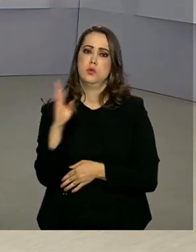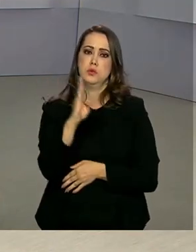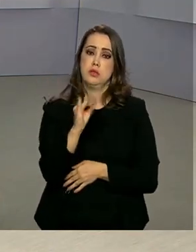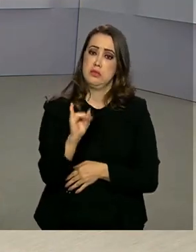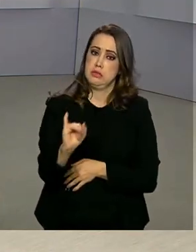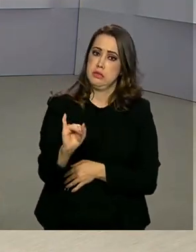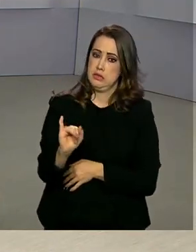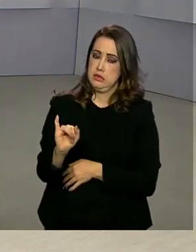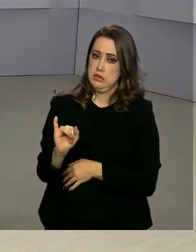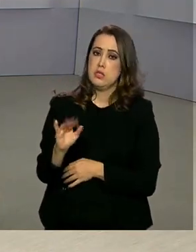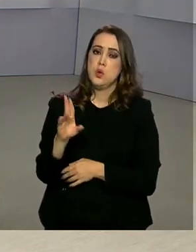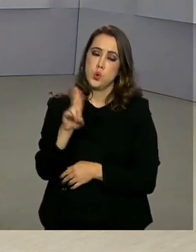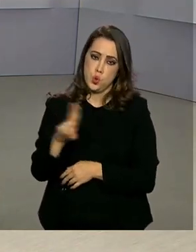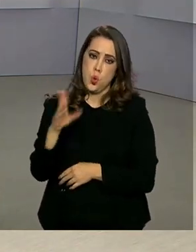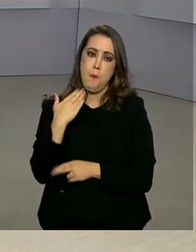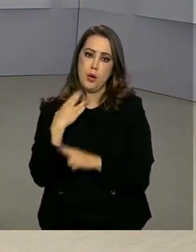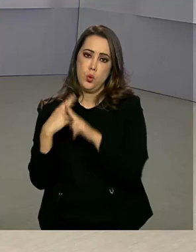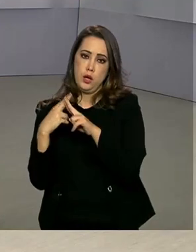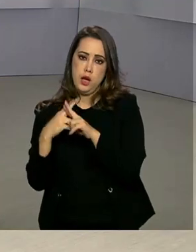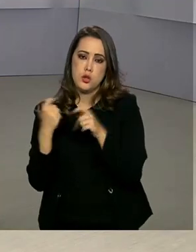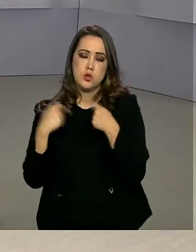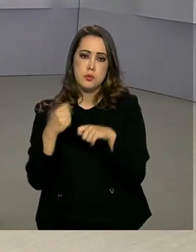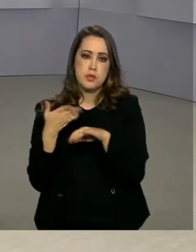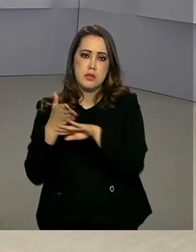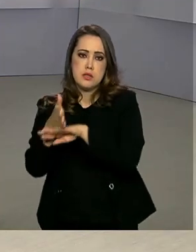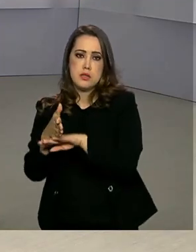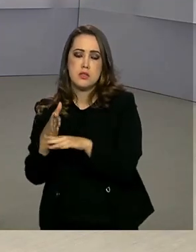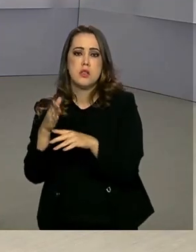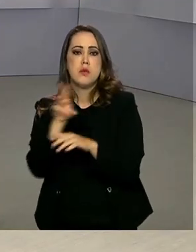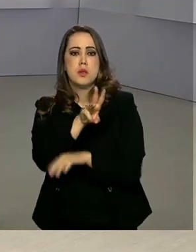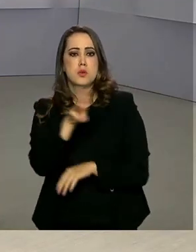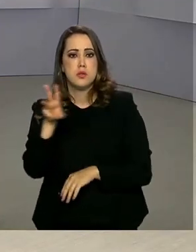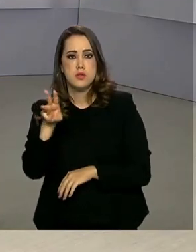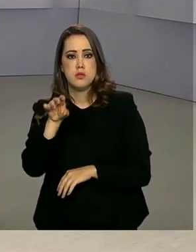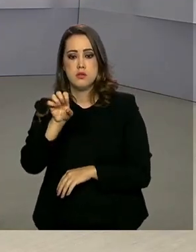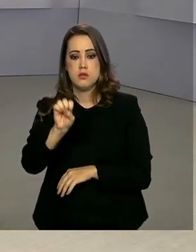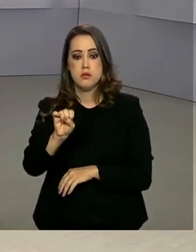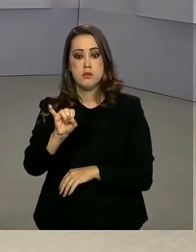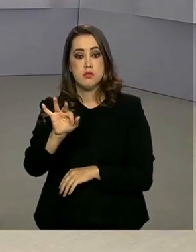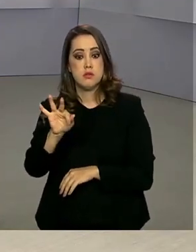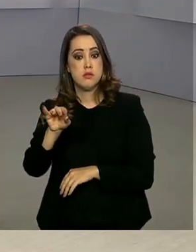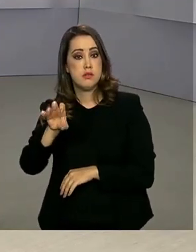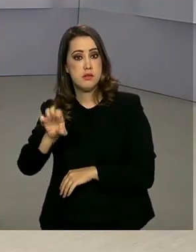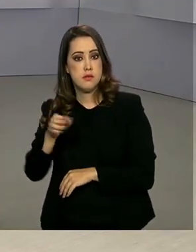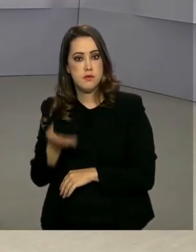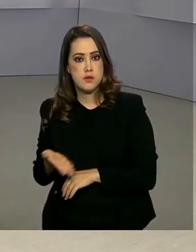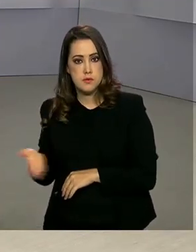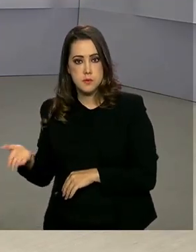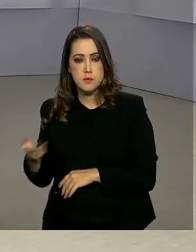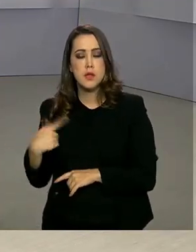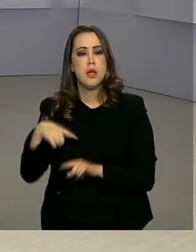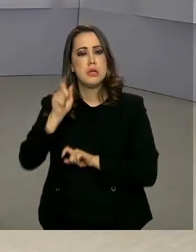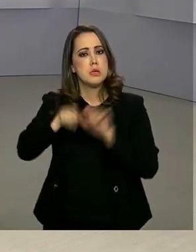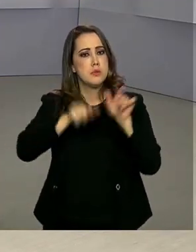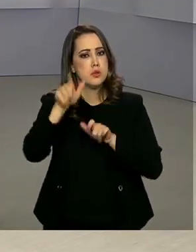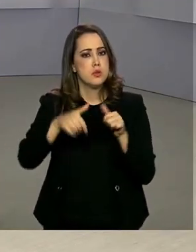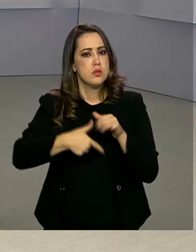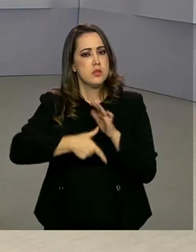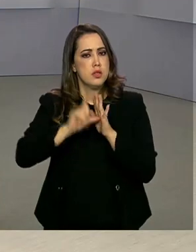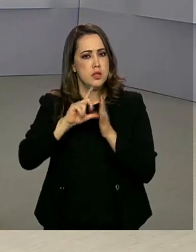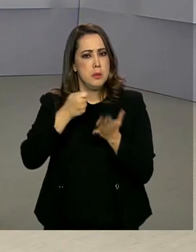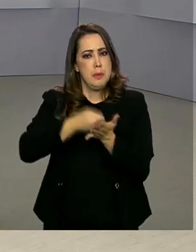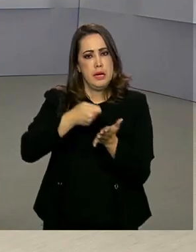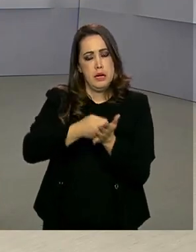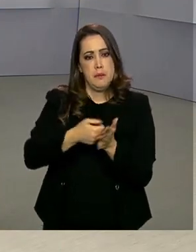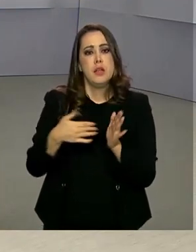Já quem negociou com a Caixa deve fazer o pedido pela página CIFS Web. A medida vale para clientes que estavam com os